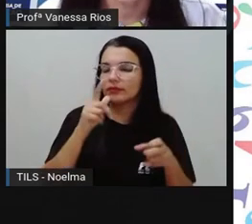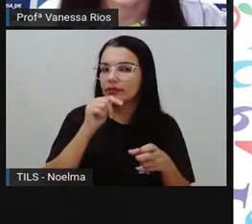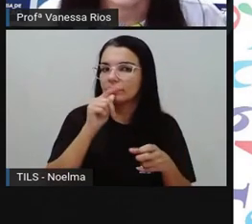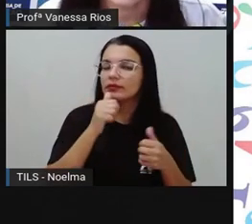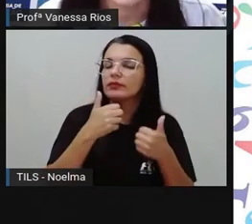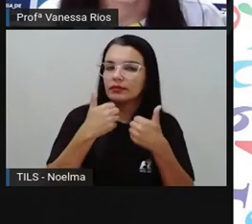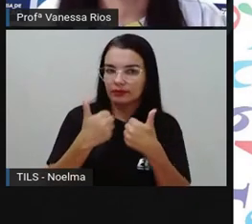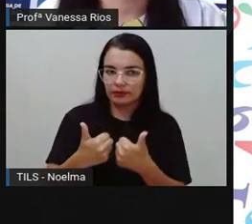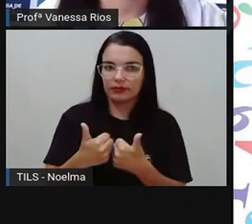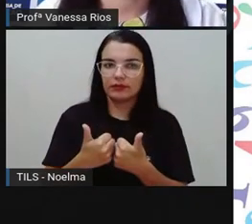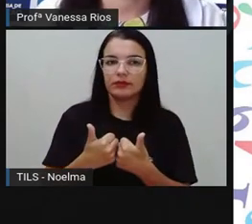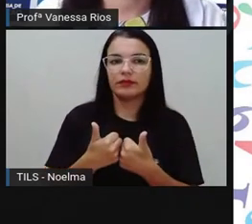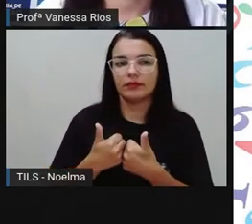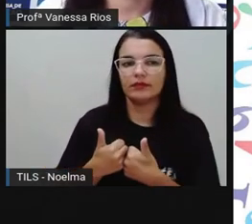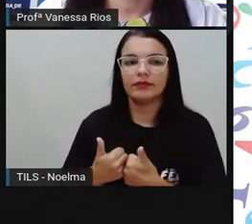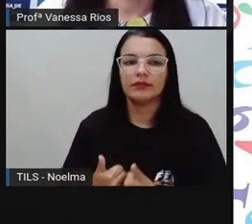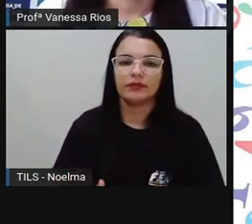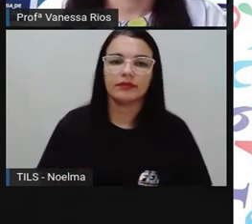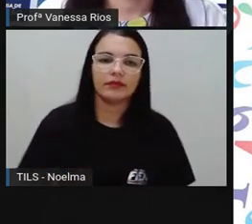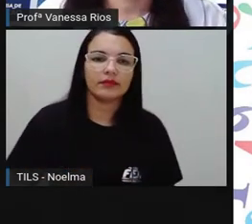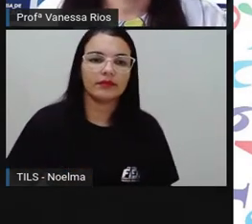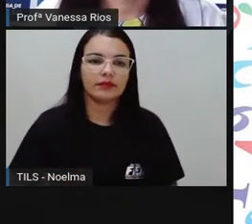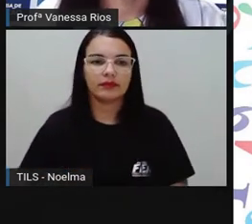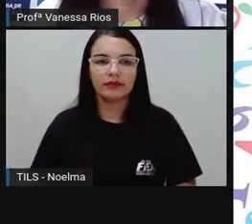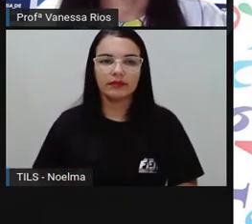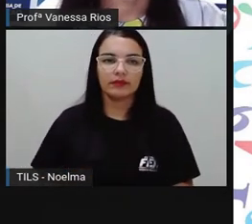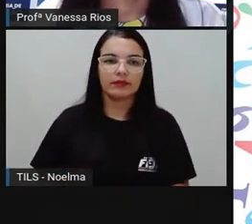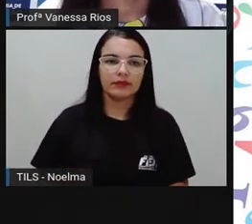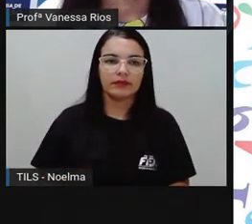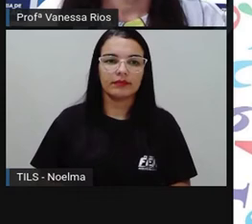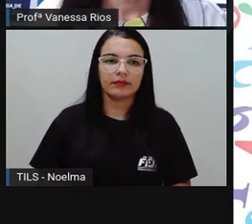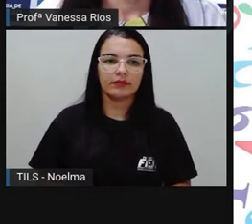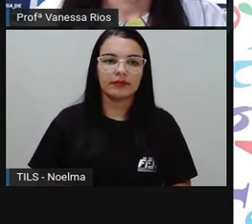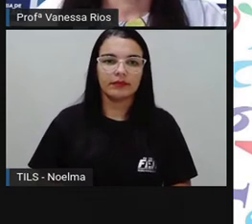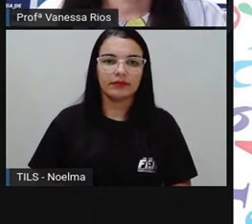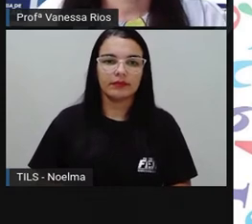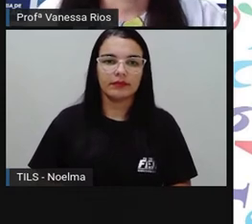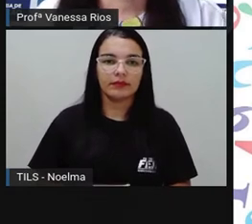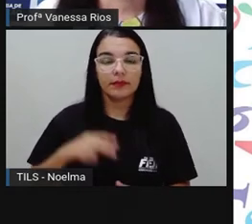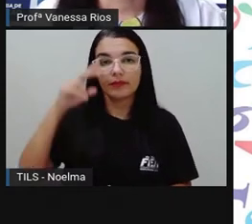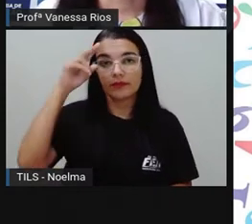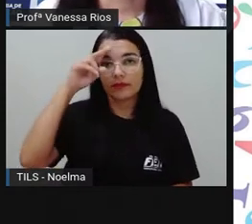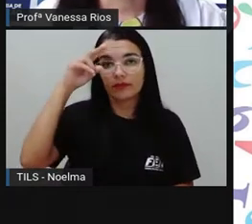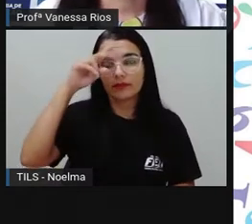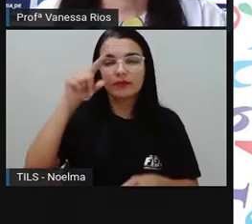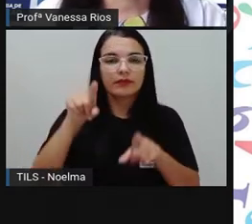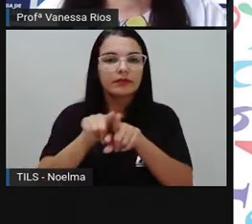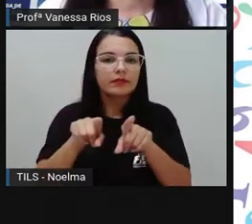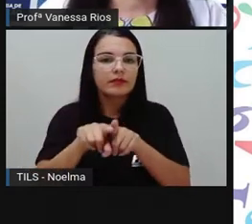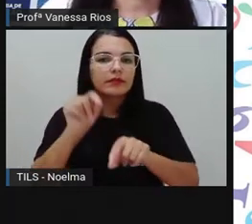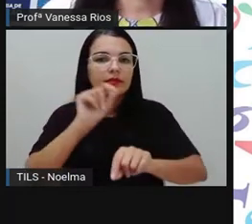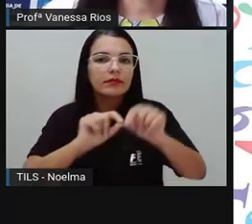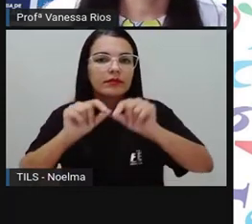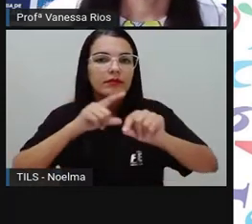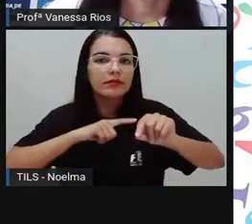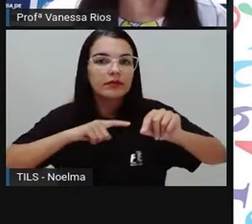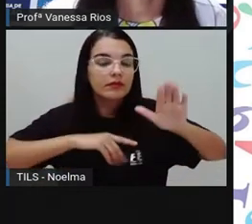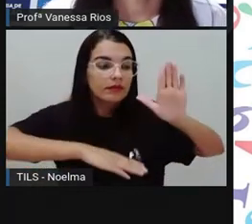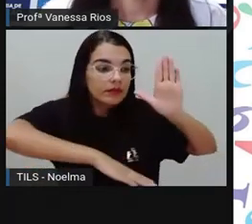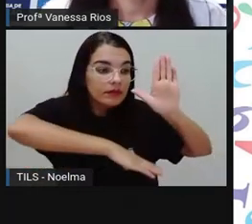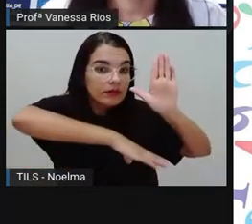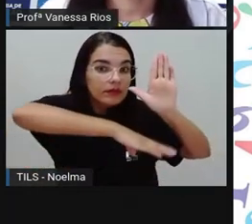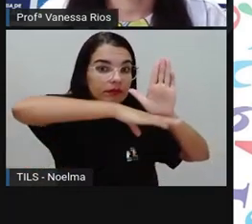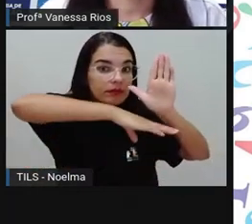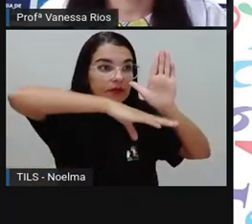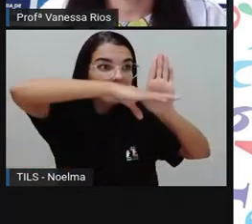estados físicos da água e como isso acontece, tá certo? Lembrando que existem aí escalas diferentes,